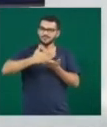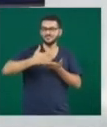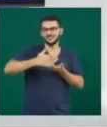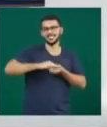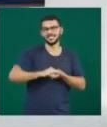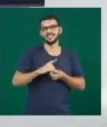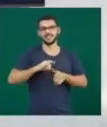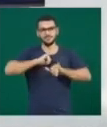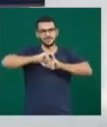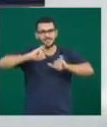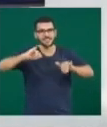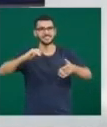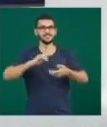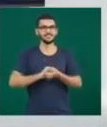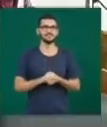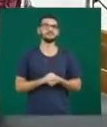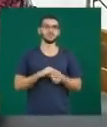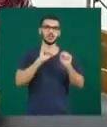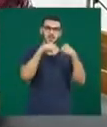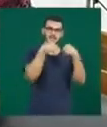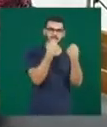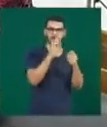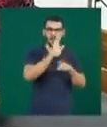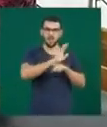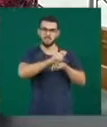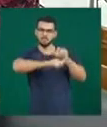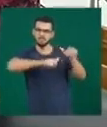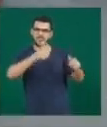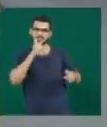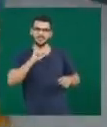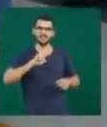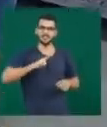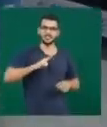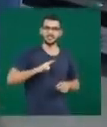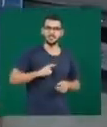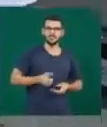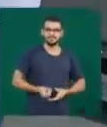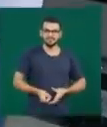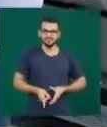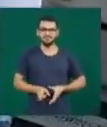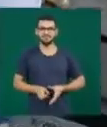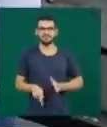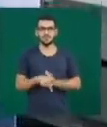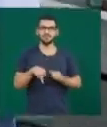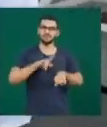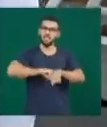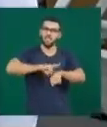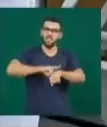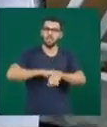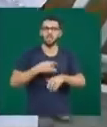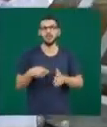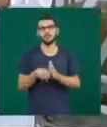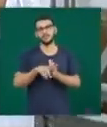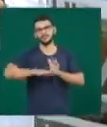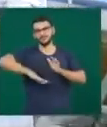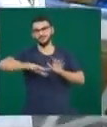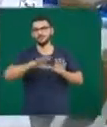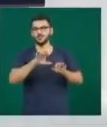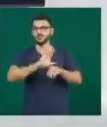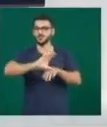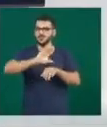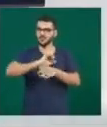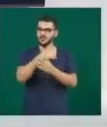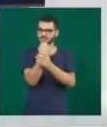Exercícios físicos têm ajudado mulheres que sofrem de incontinência urinária. O projeto é desenvolvido pela fisioterapia da UFA.